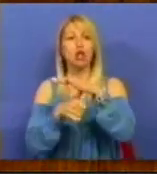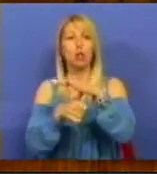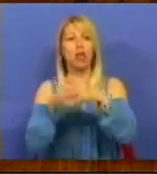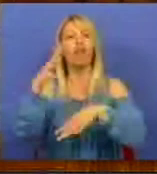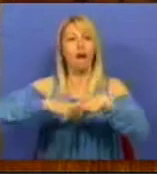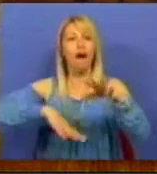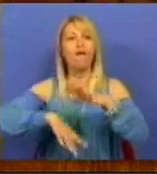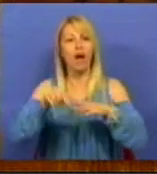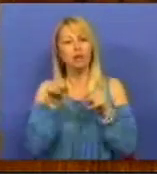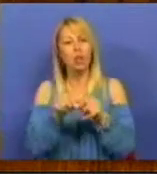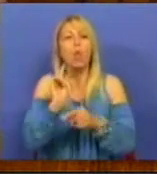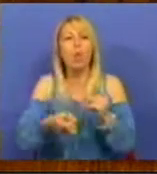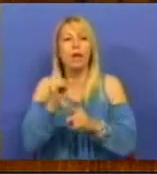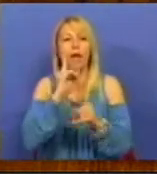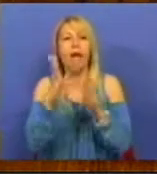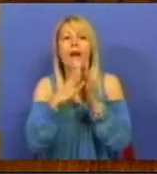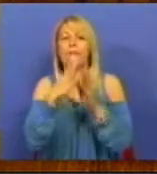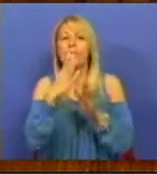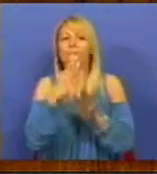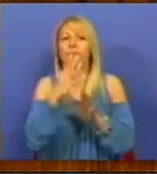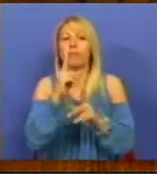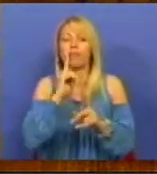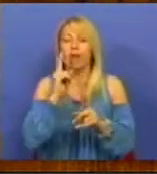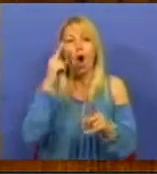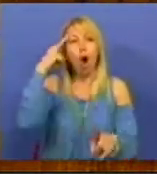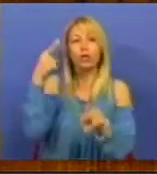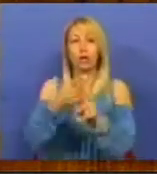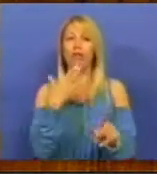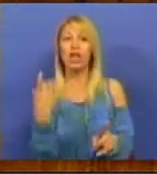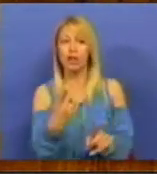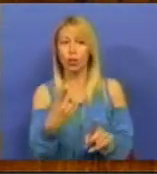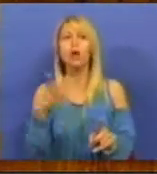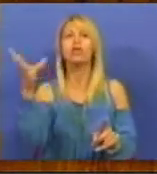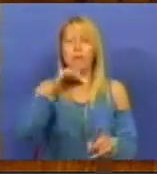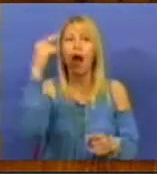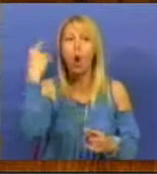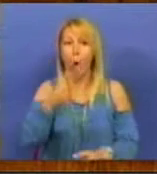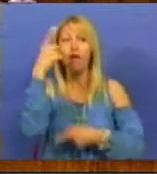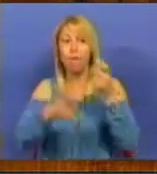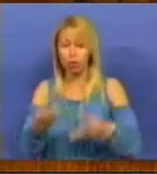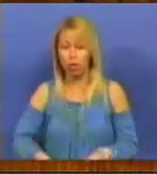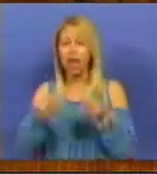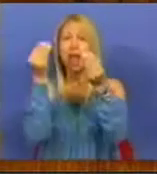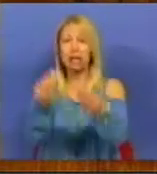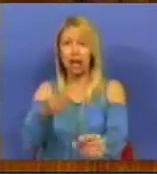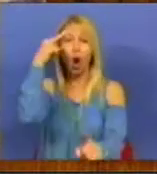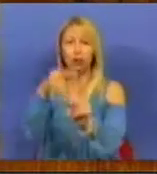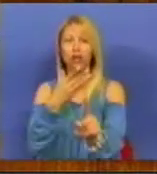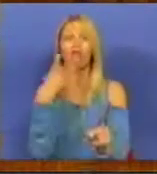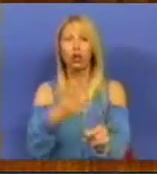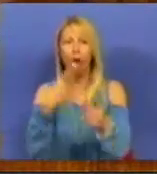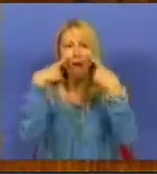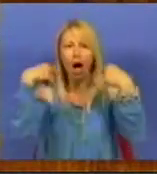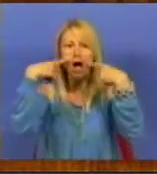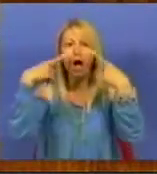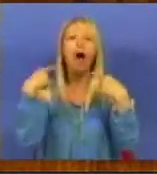Mas vieram-nos contar o pior, que houve pessoas a entregar os objetivos individuais, a chorar, porque têm medo de que se